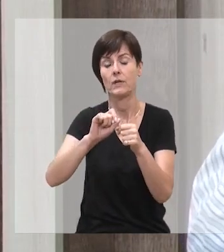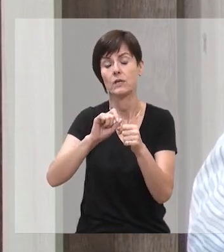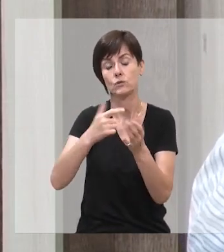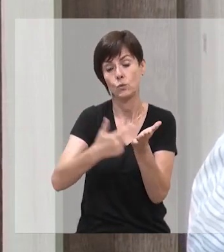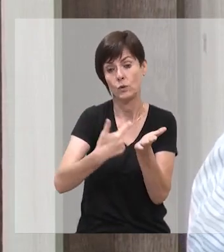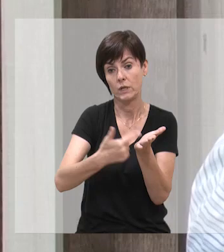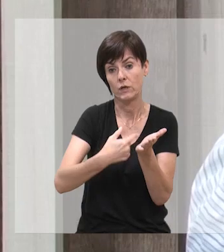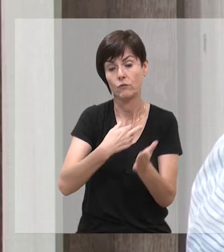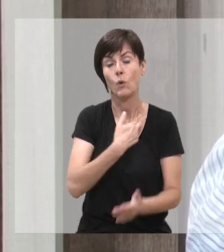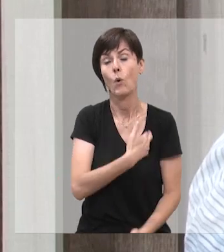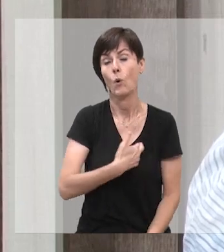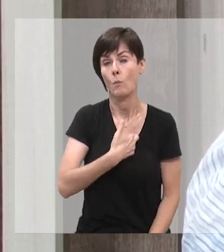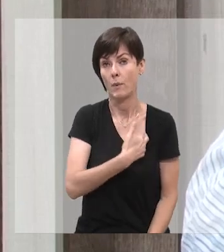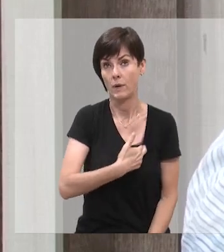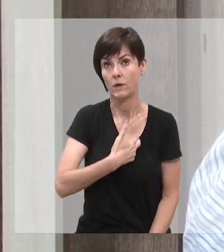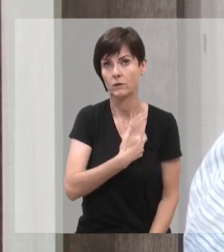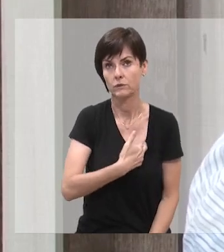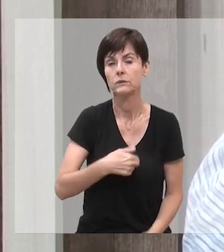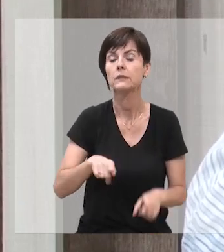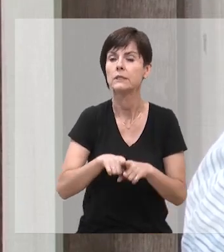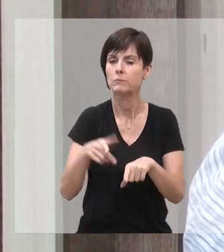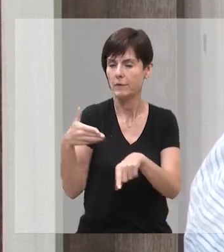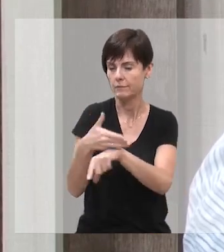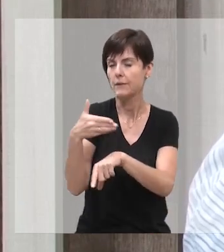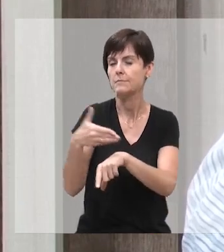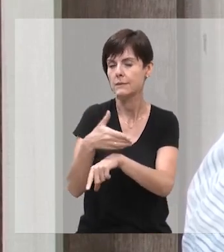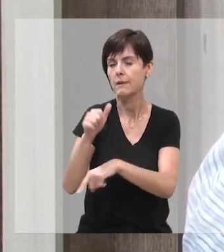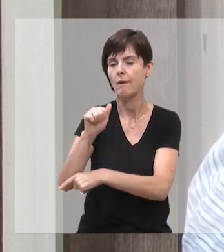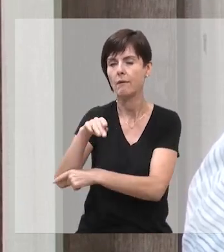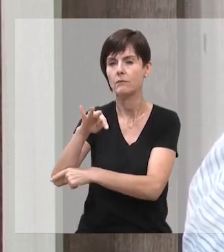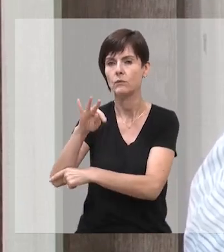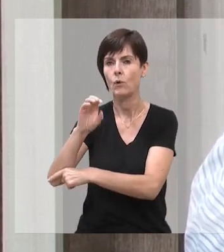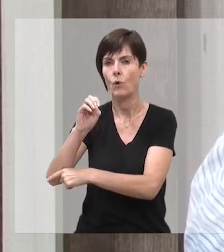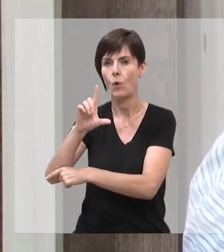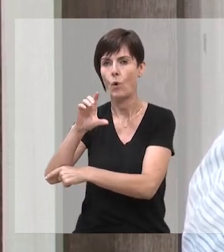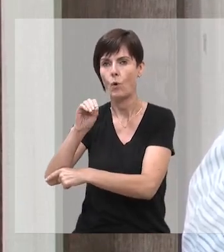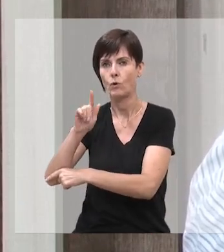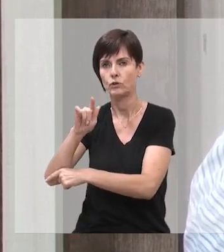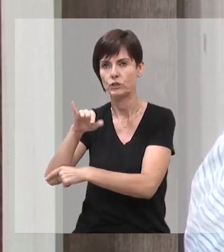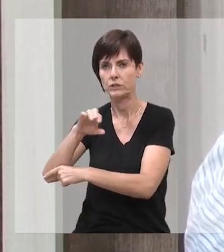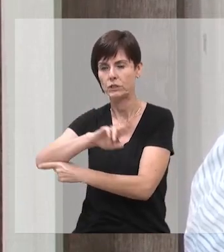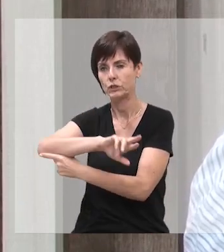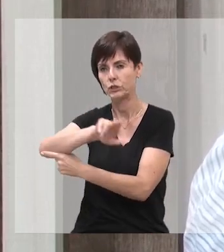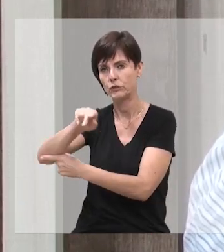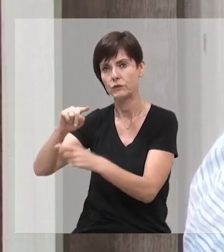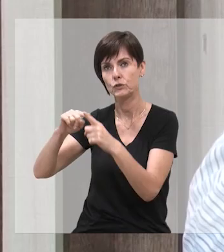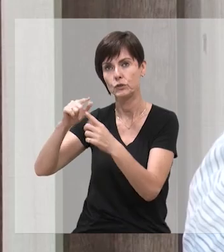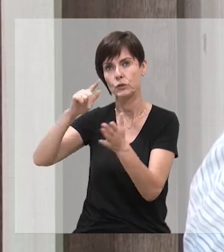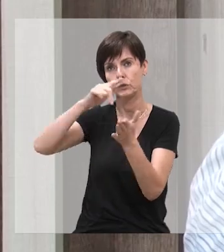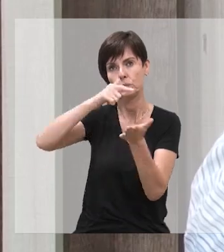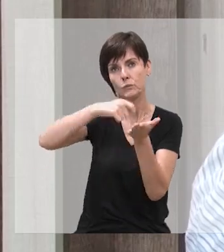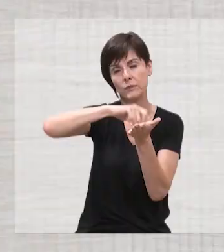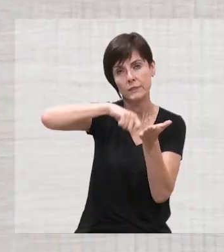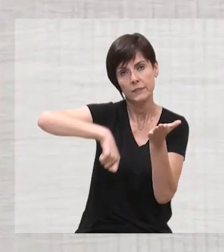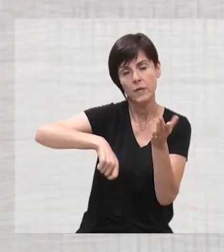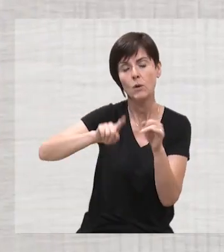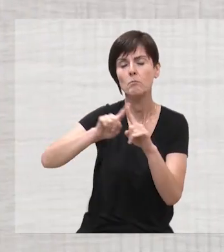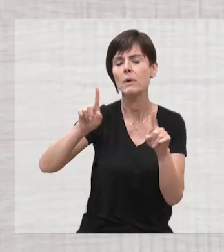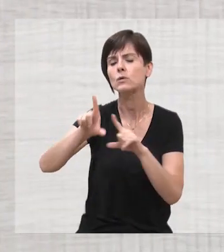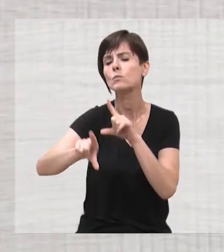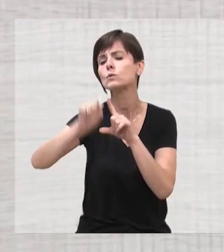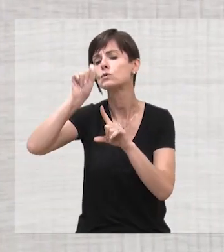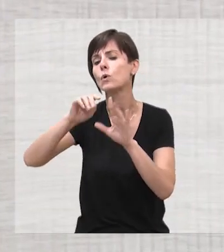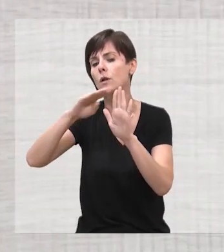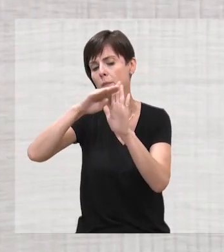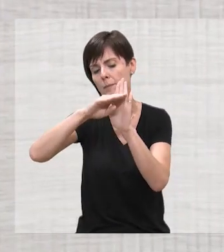romance de estreia, mas também vem participando de antologias diversificando alguns gêneros. Então, na medida em que